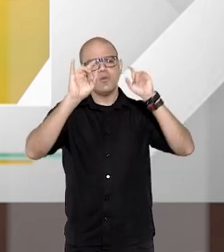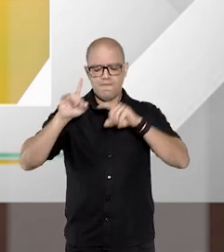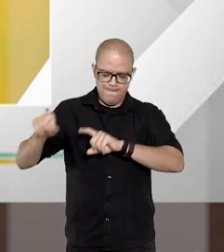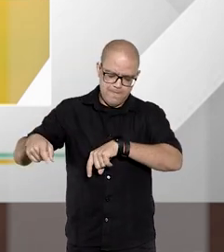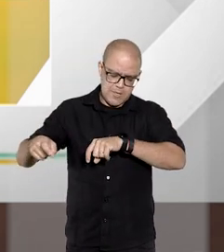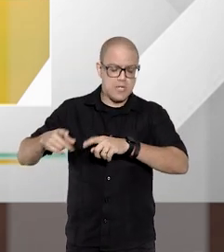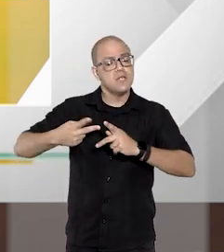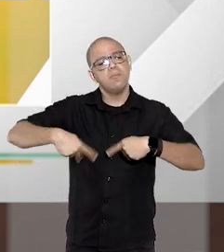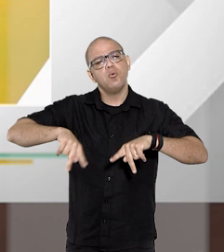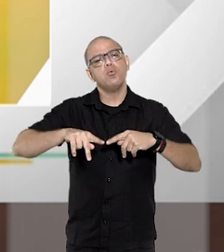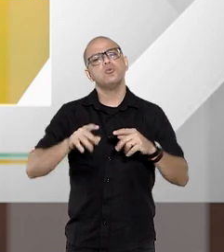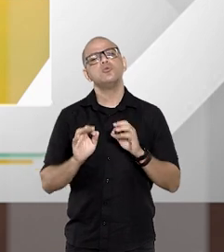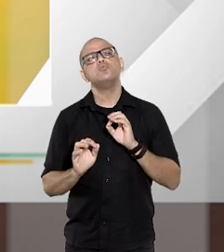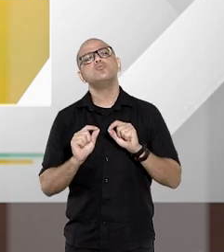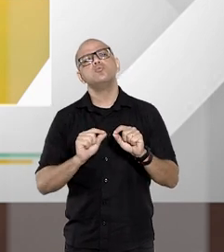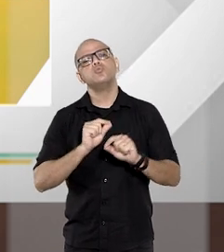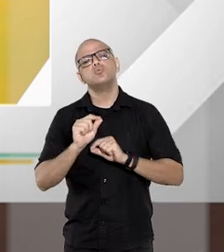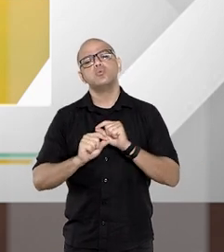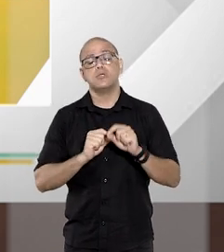fazenda pública?